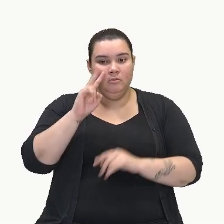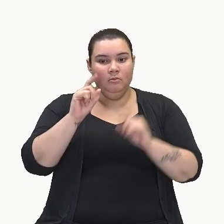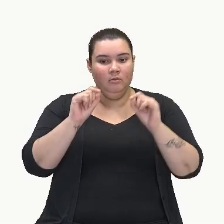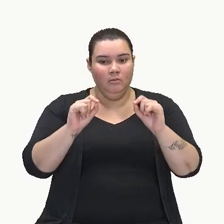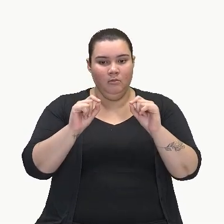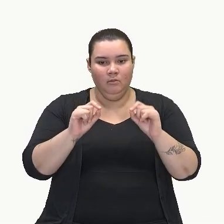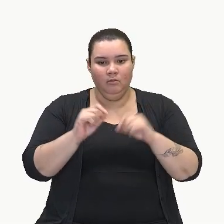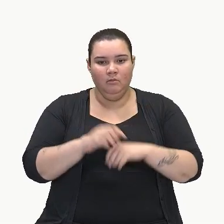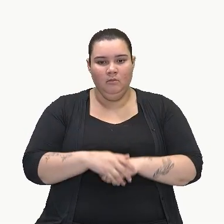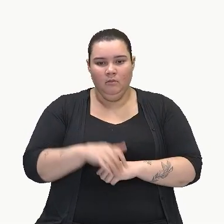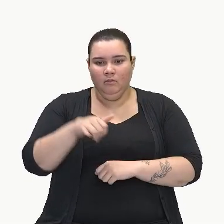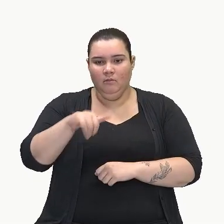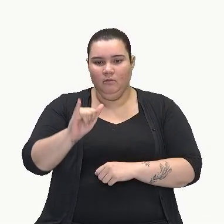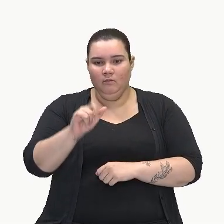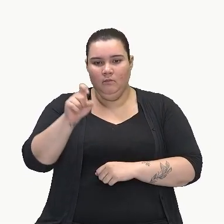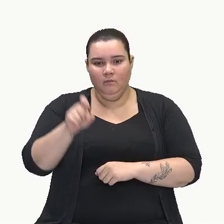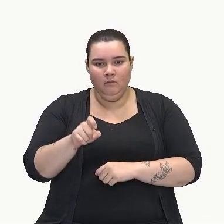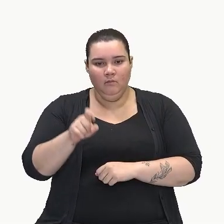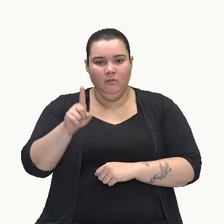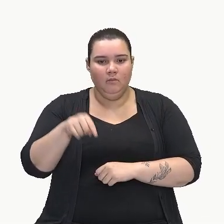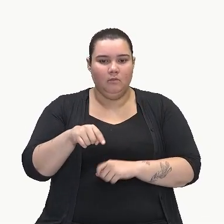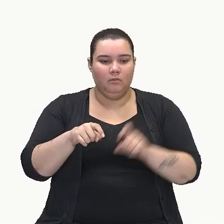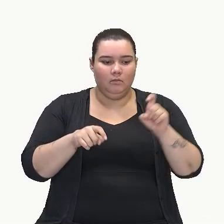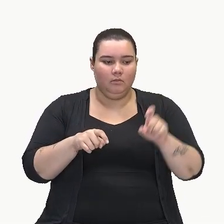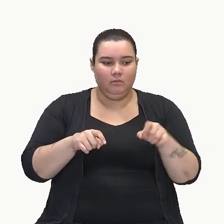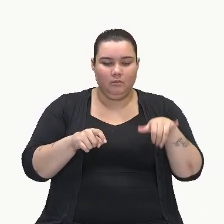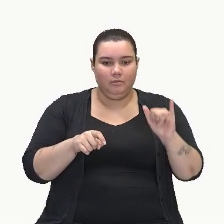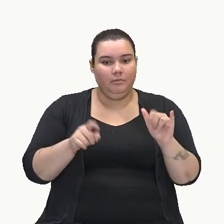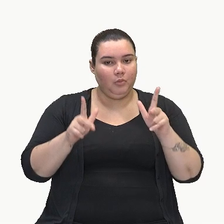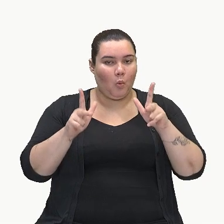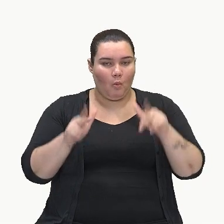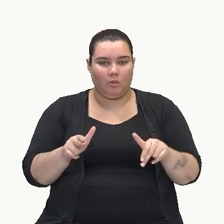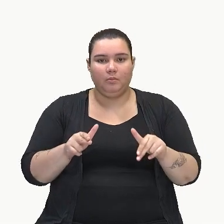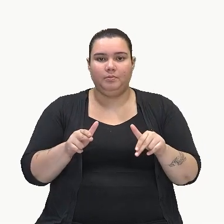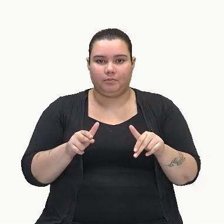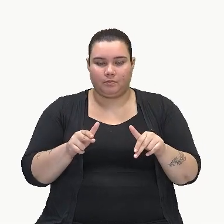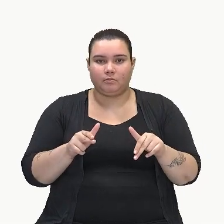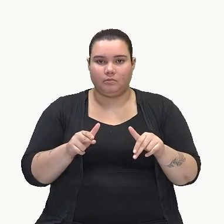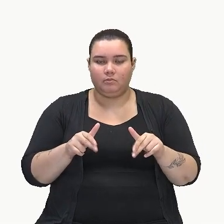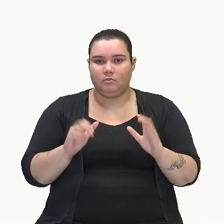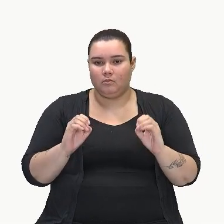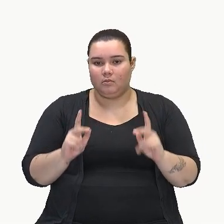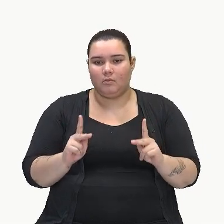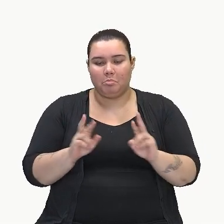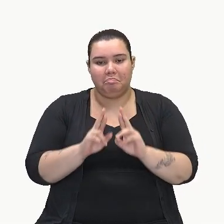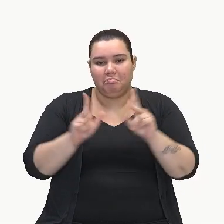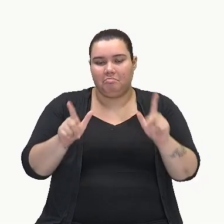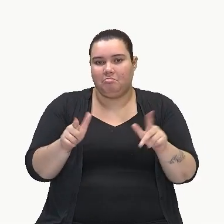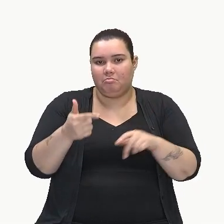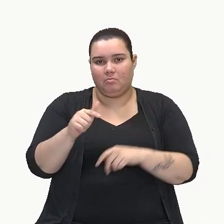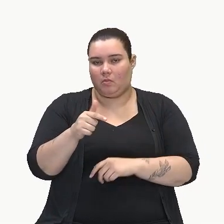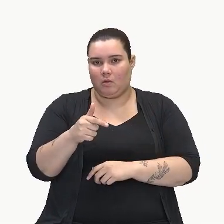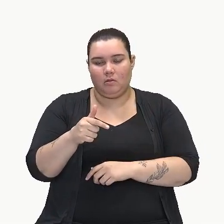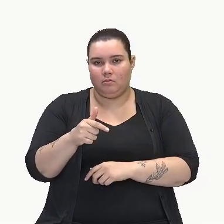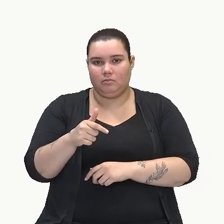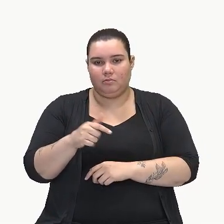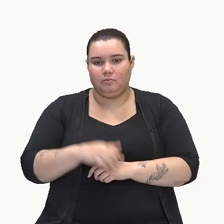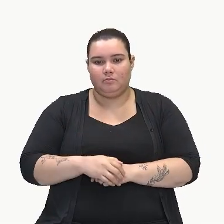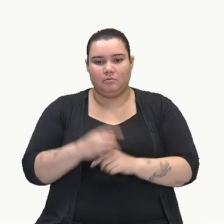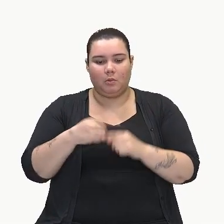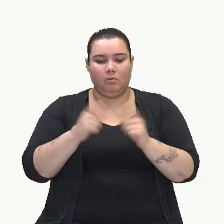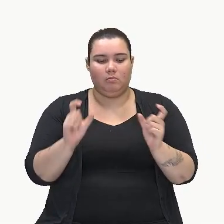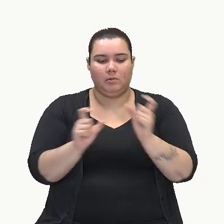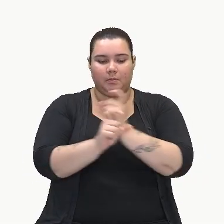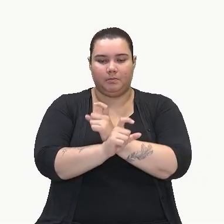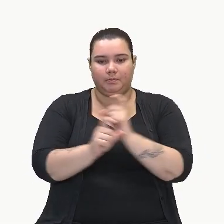y, x e x, y, pessoal, é a mesma coisa, tá bom? Não faz diferença nenhuma você colocar